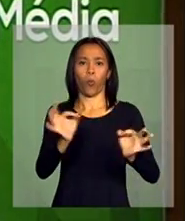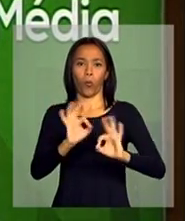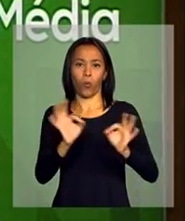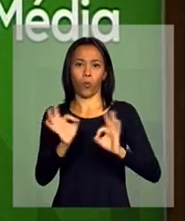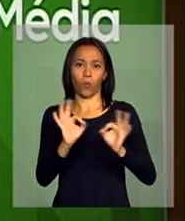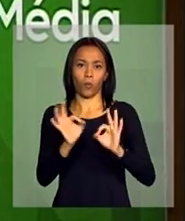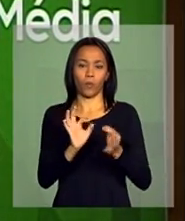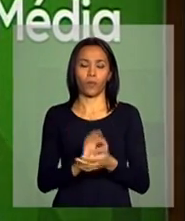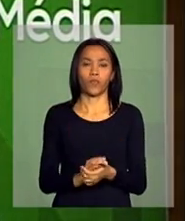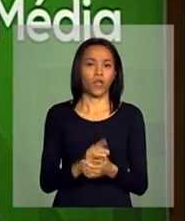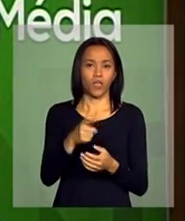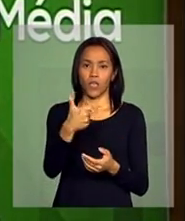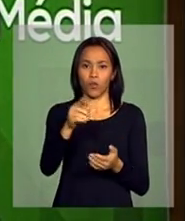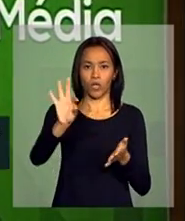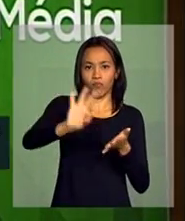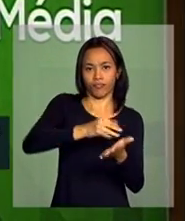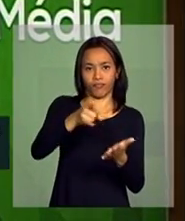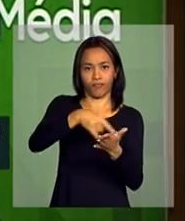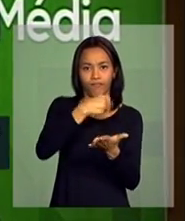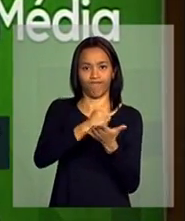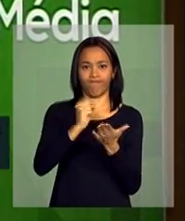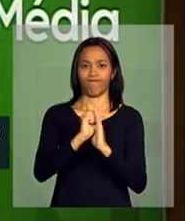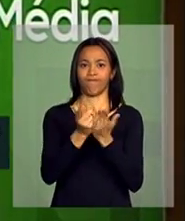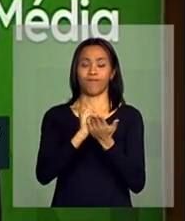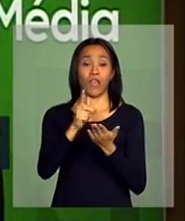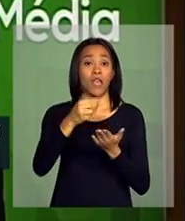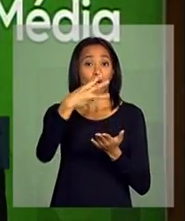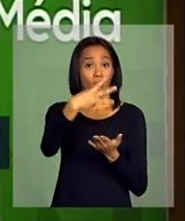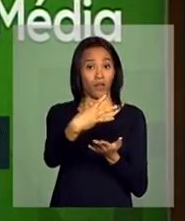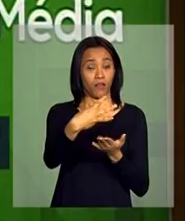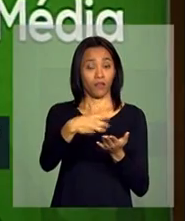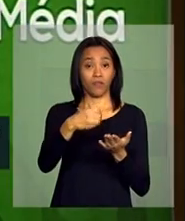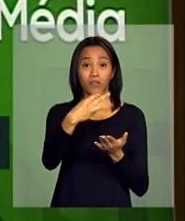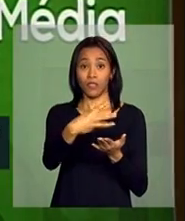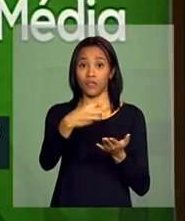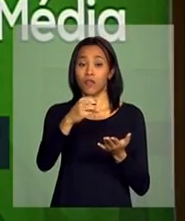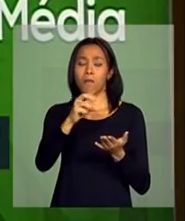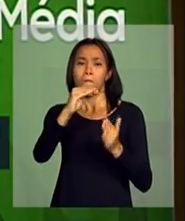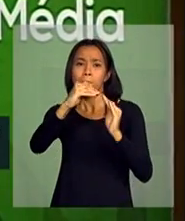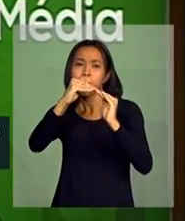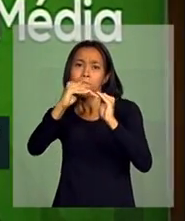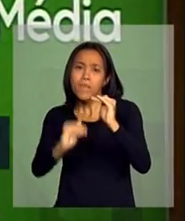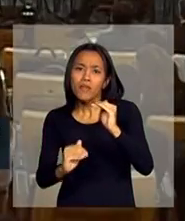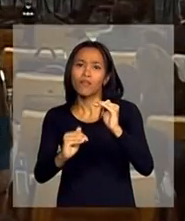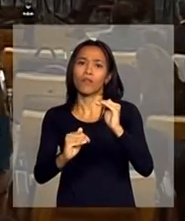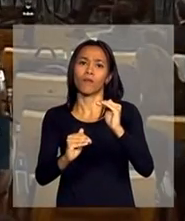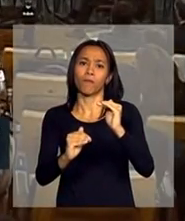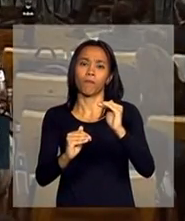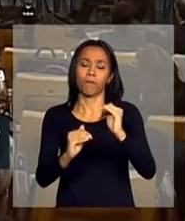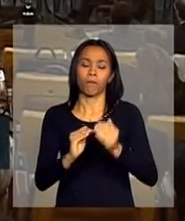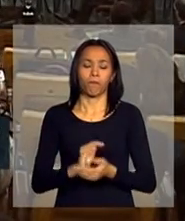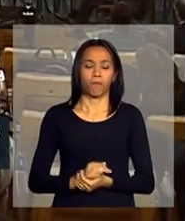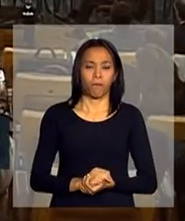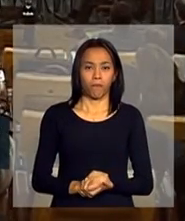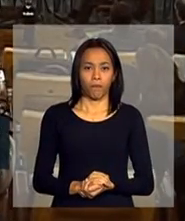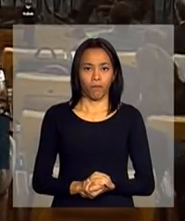PME, é 42% menor, mas aumentou 25% mais do que os formais, o lucro.